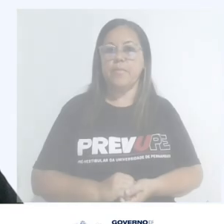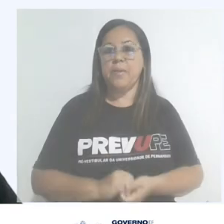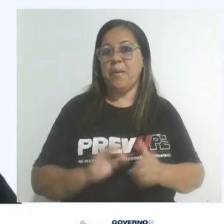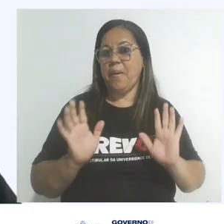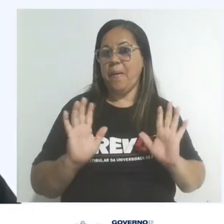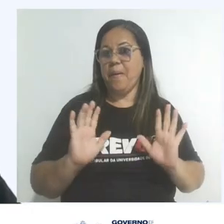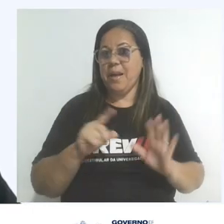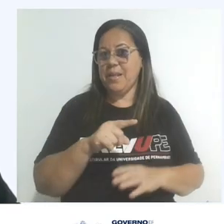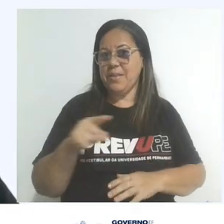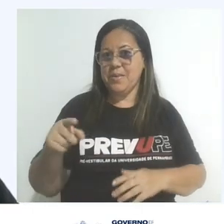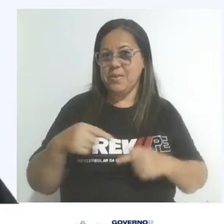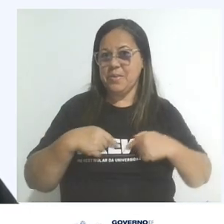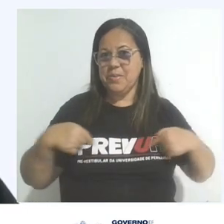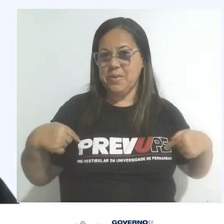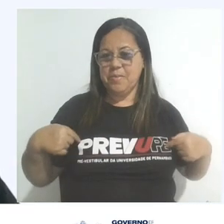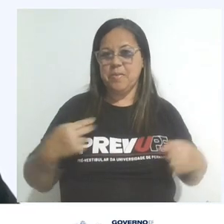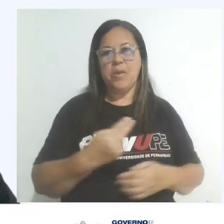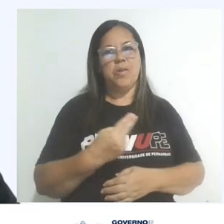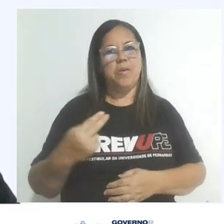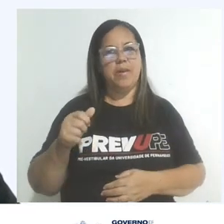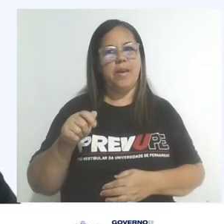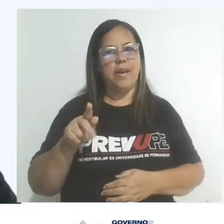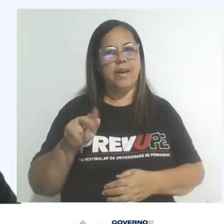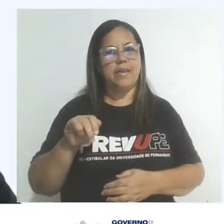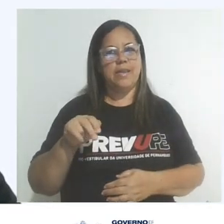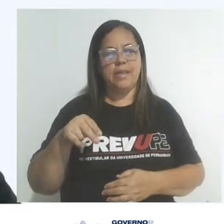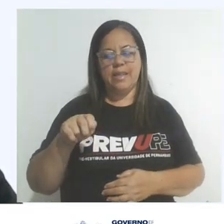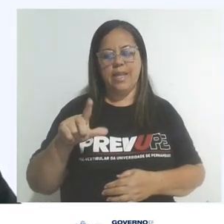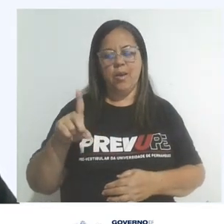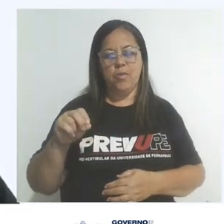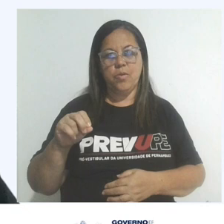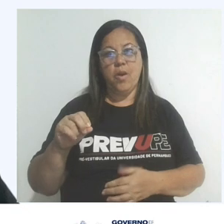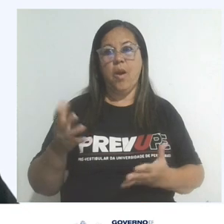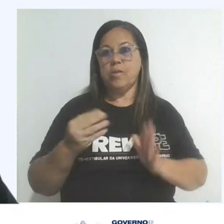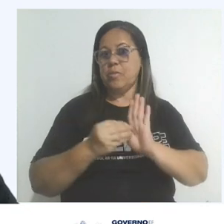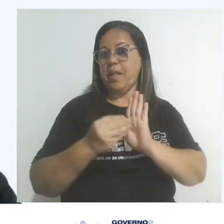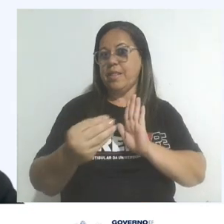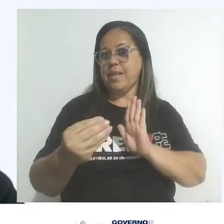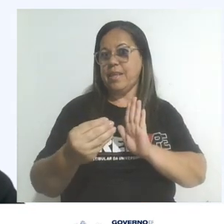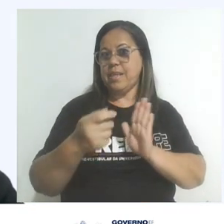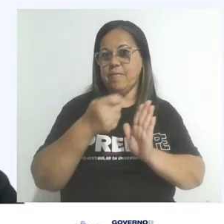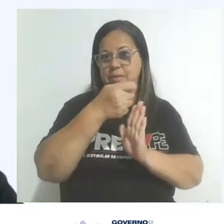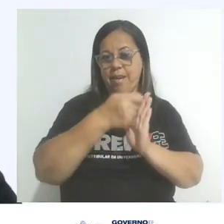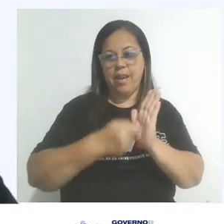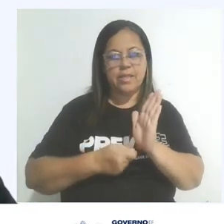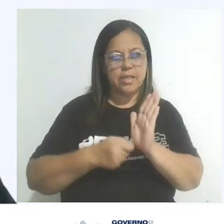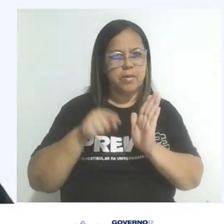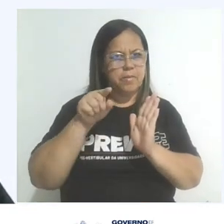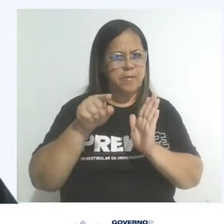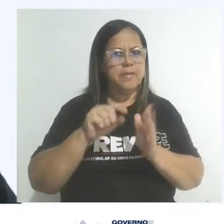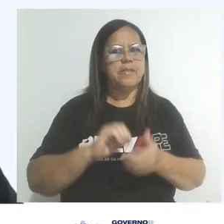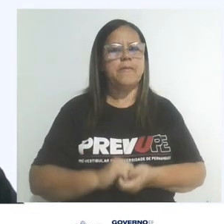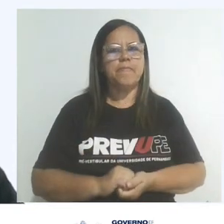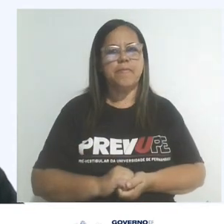Olá estudantes do Prevulbo, meu nome é Aguinaldo Gomes e hoje vou trazer mais algumas dicas de redação, da escrita da redação para vocês.